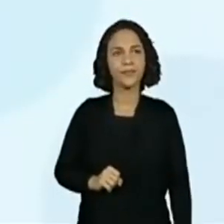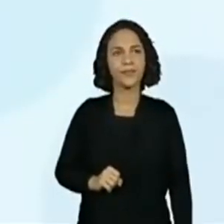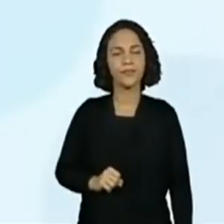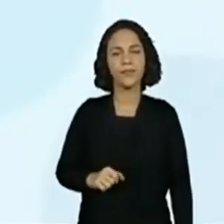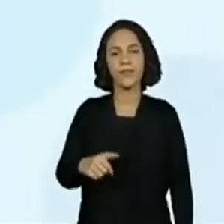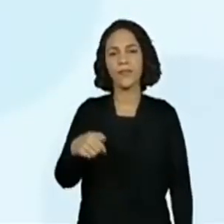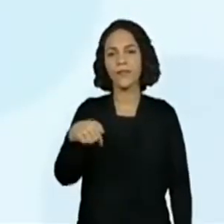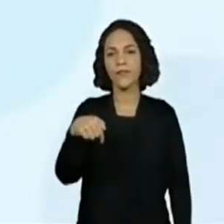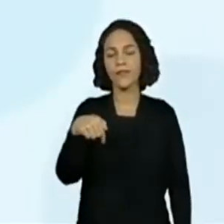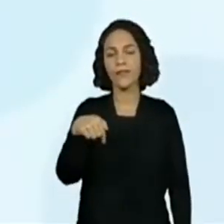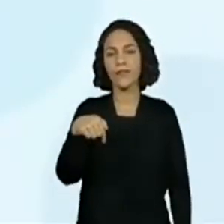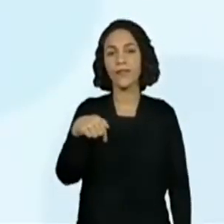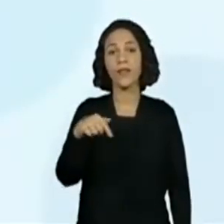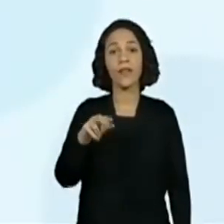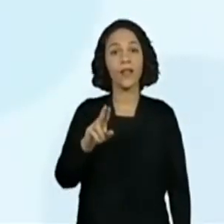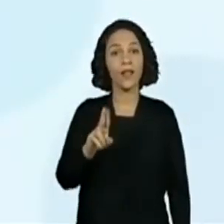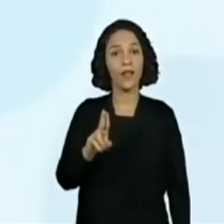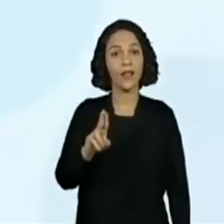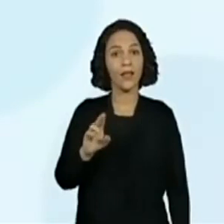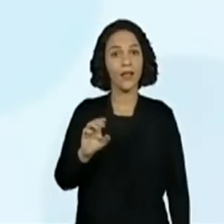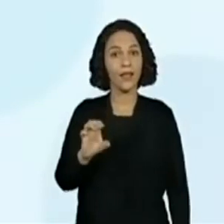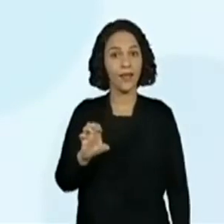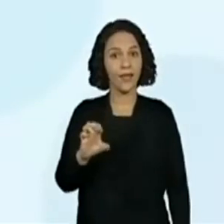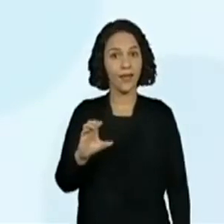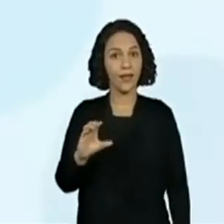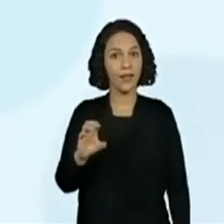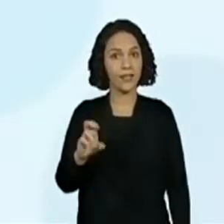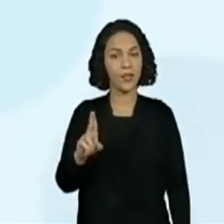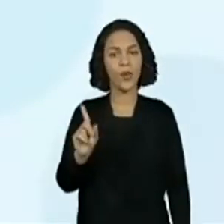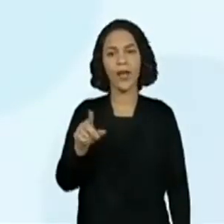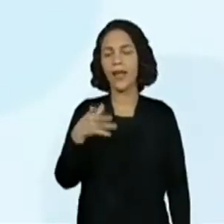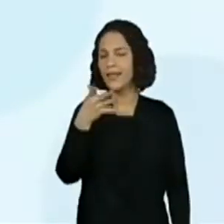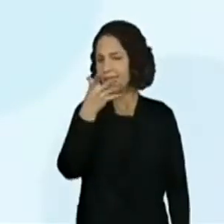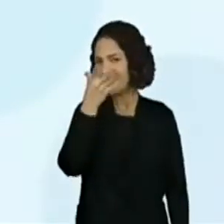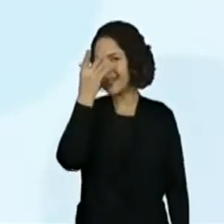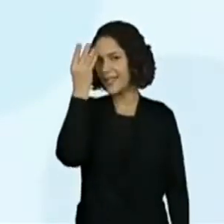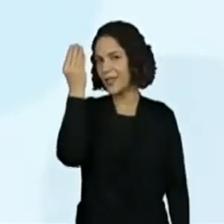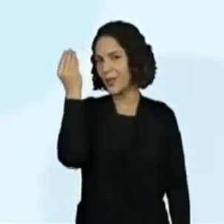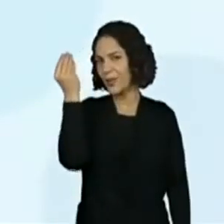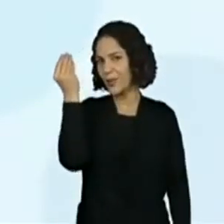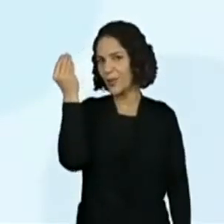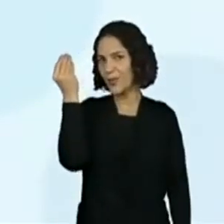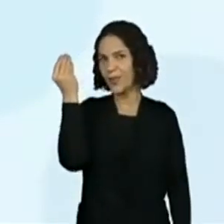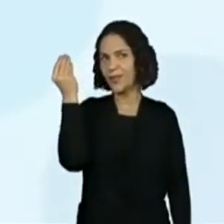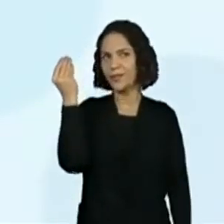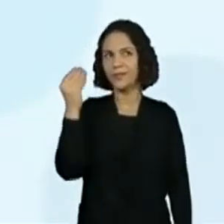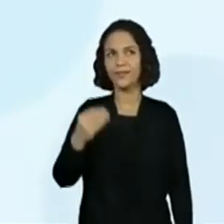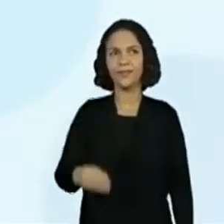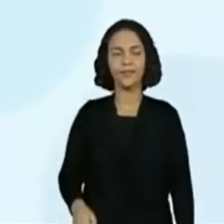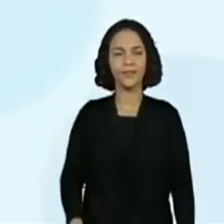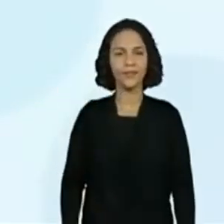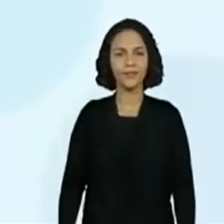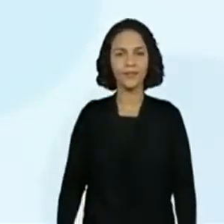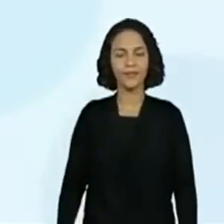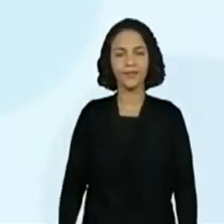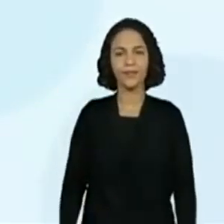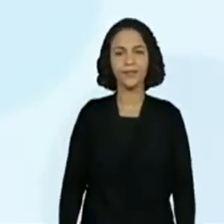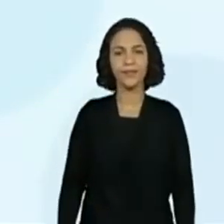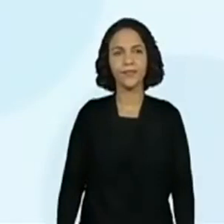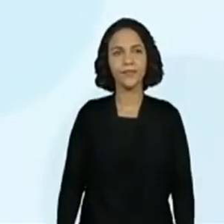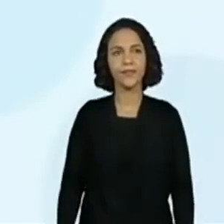Esqueceu. O quê? Você já deu dicas, professora Ana. Então, é o quê? Que. O U.